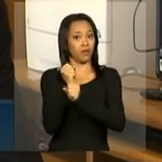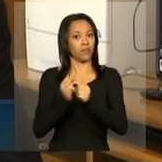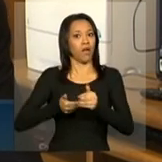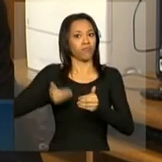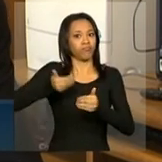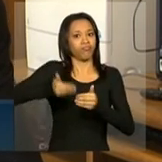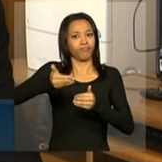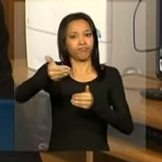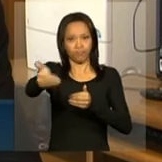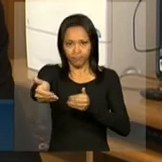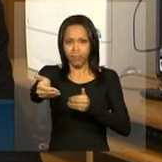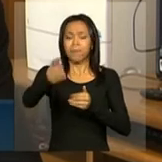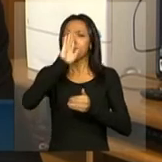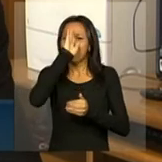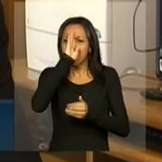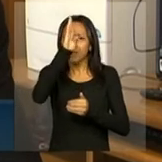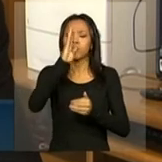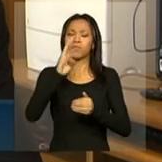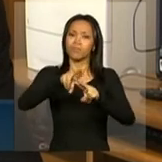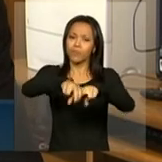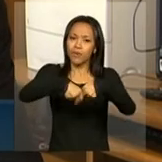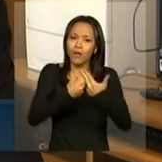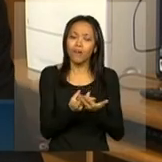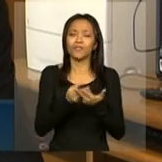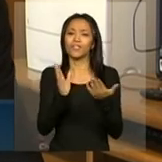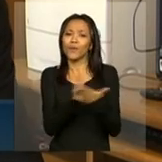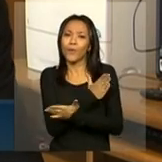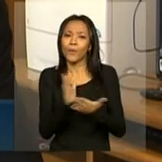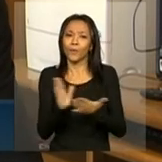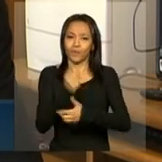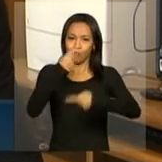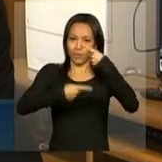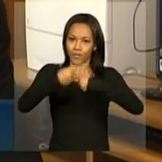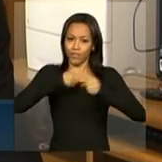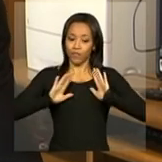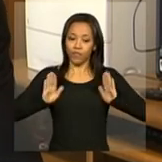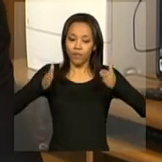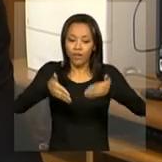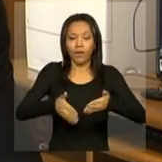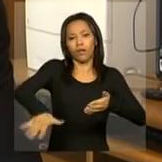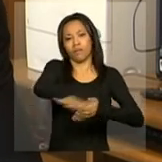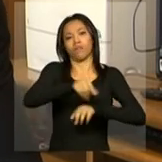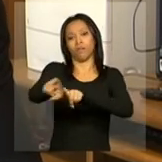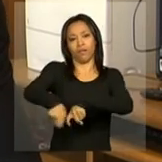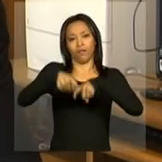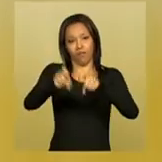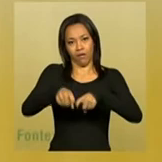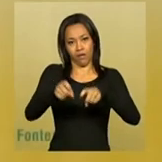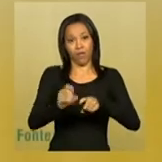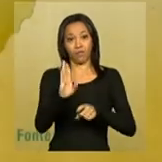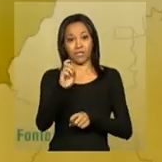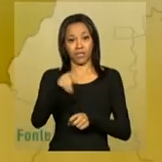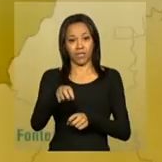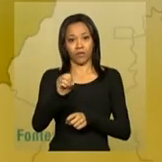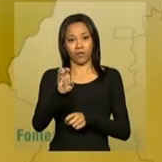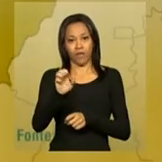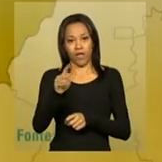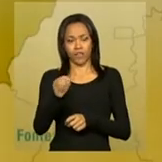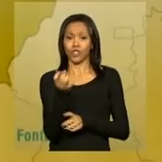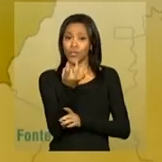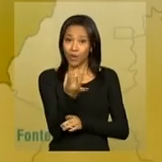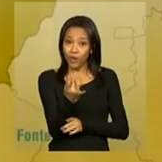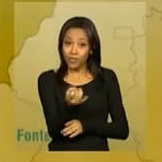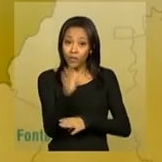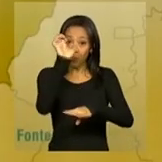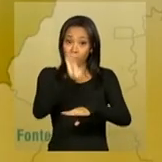muito, principalmente em função de algumas políticas agrícolas direcionadas para o centro-oeste brasileiro. Sozinho, o Mato Grosso